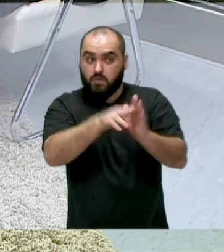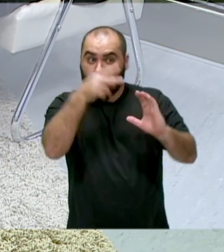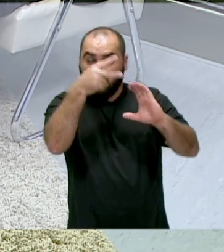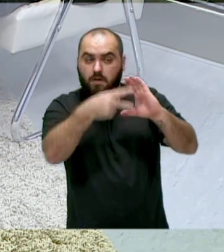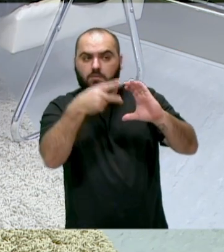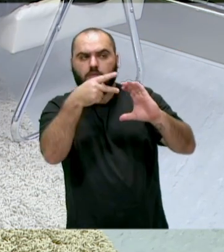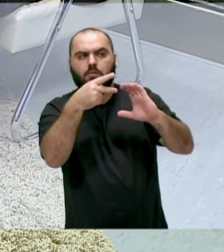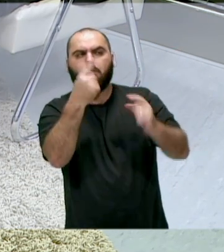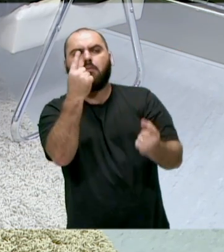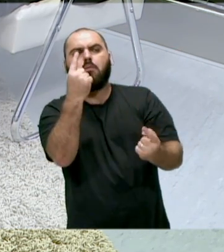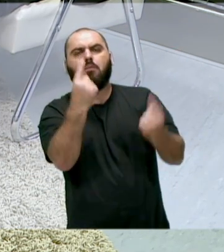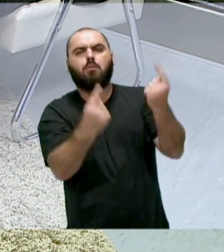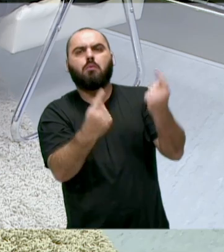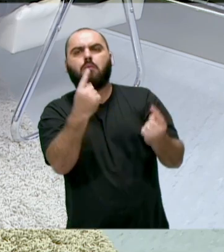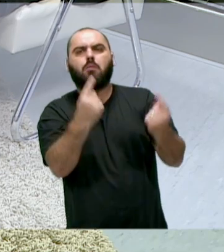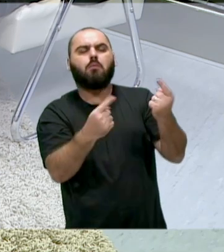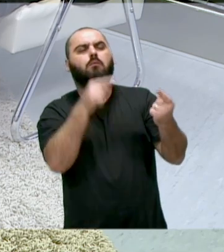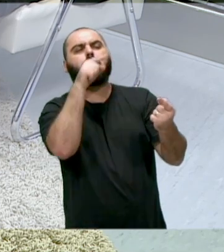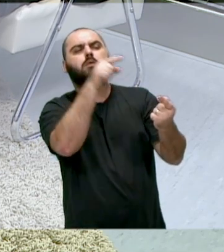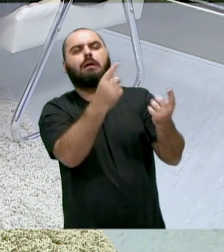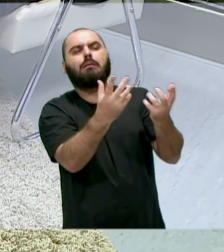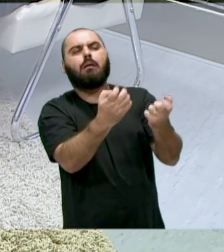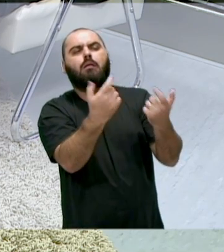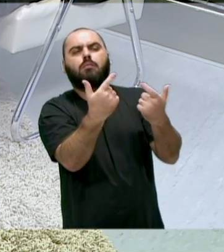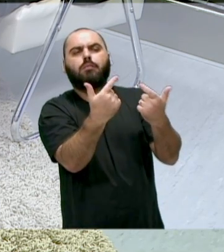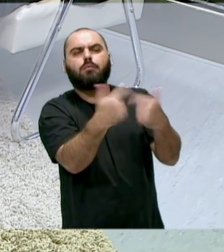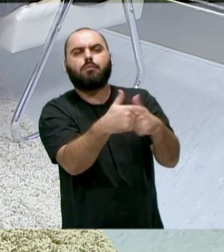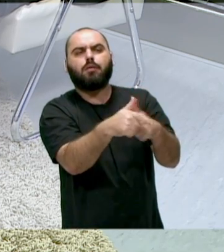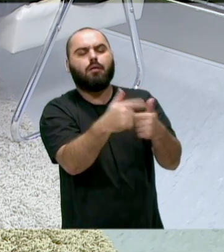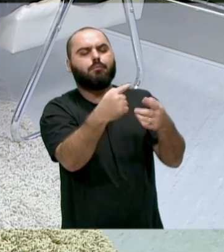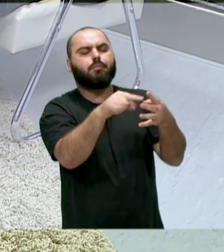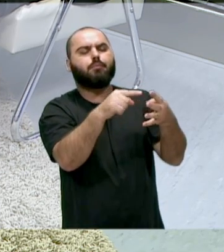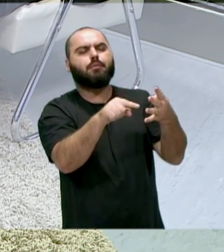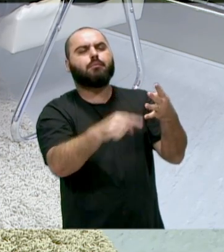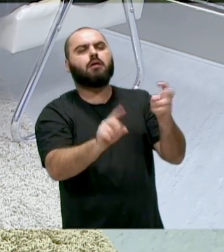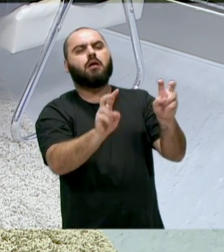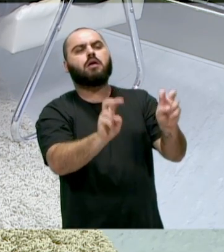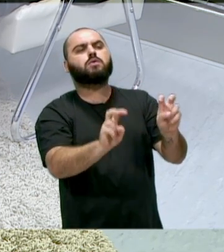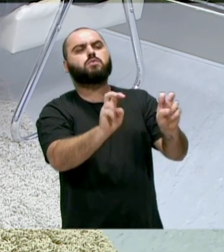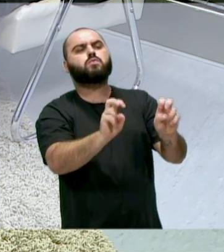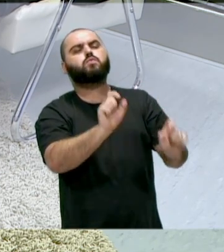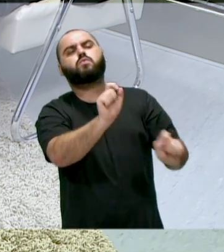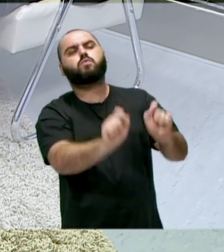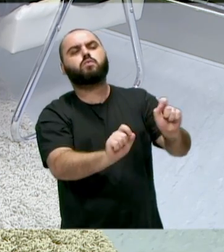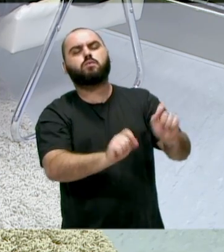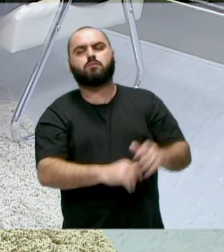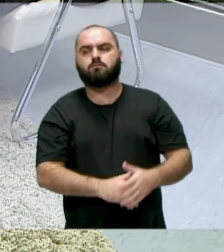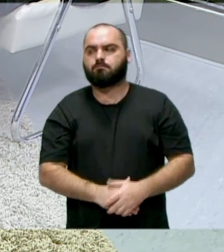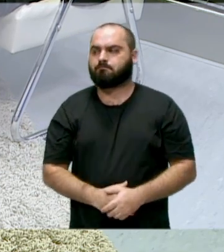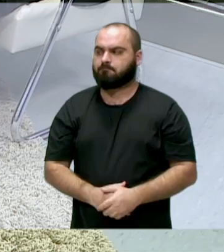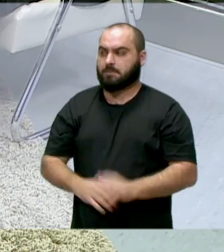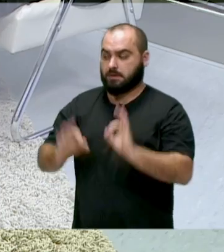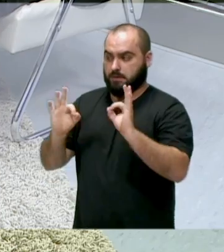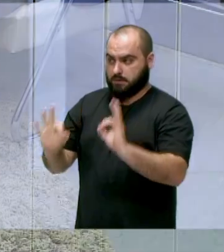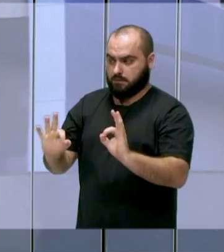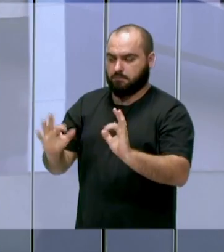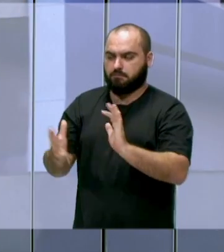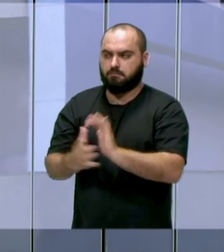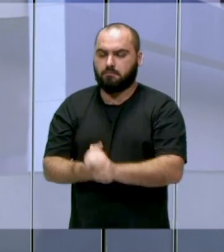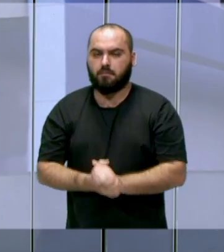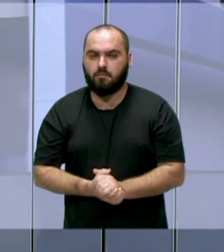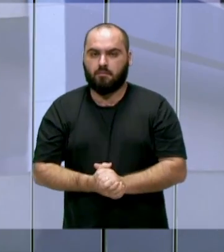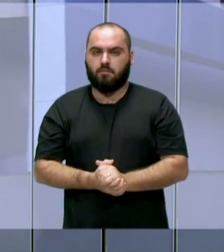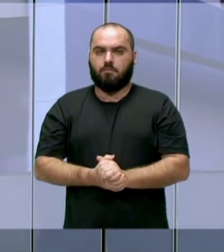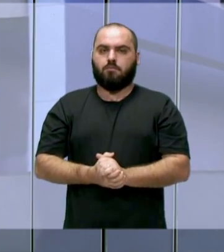quais bandeiras o senhor tem trazido de forma mais intensa ao ambiente político? É, Maurício, a minha ideologia, eu